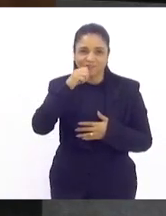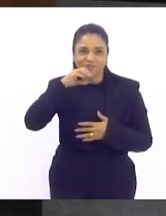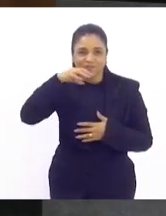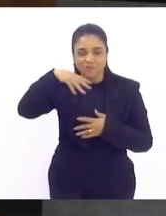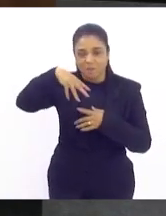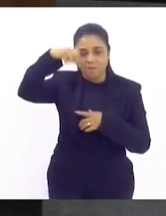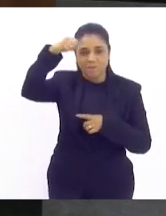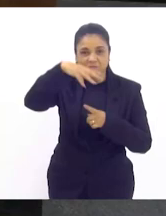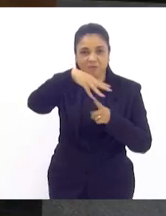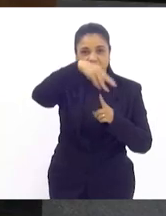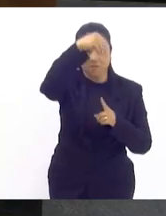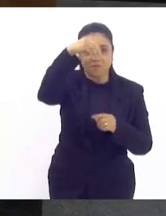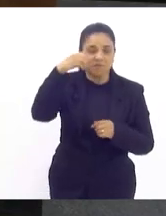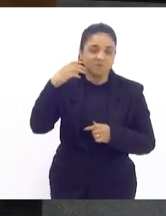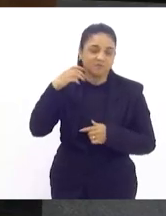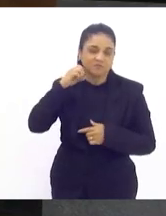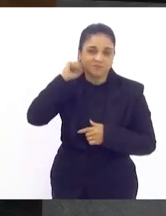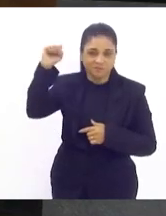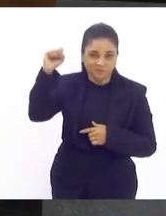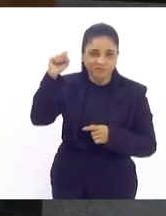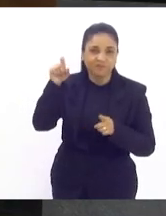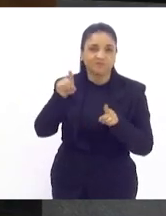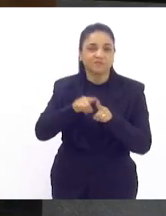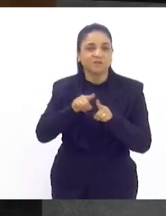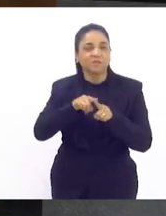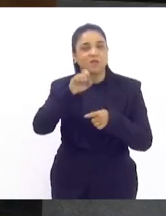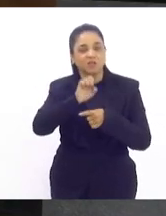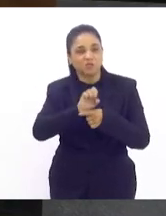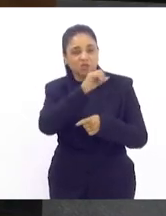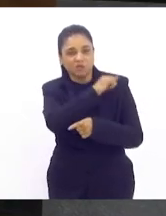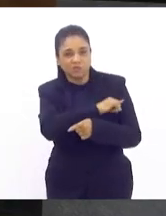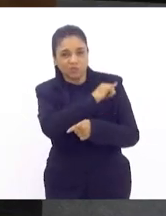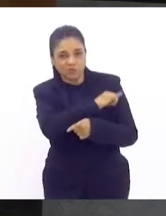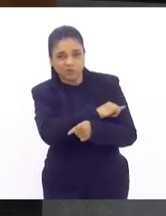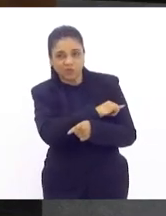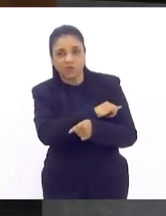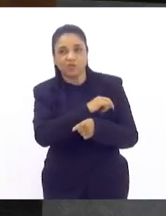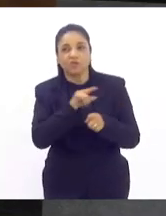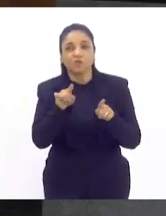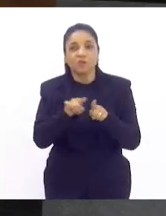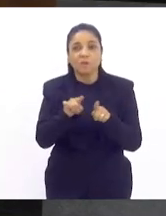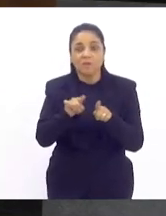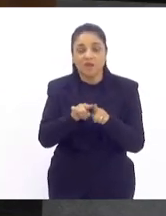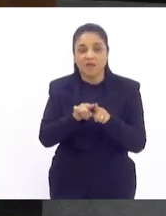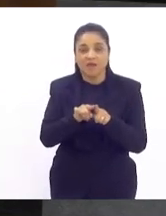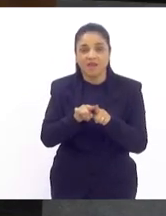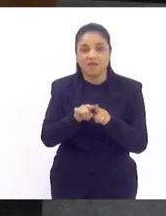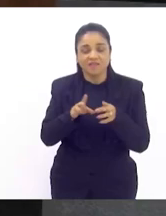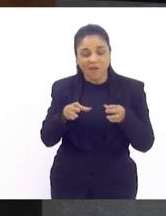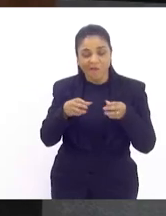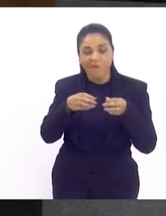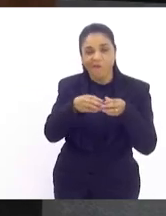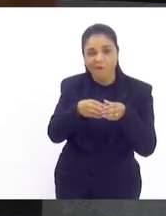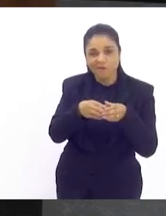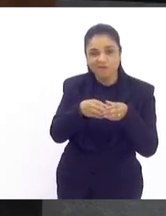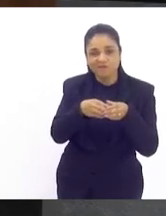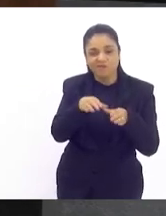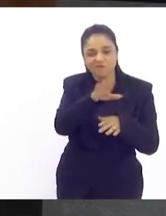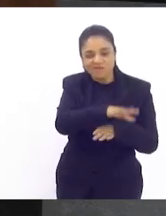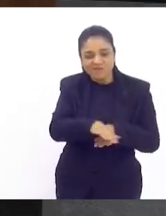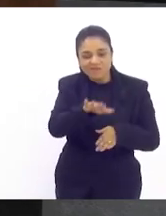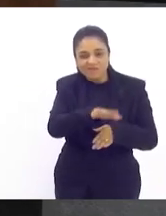imóveis não só do Rio de Janeiro pastiu também da comissão da criança